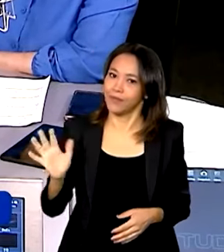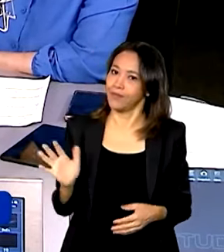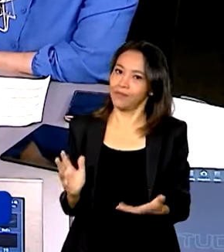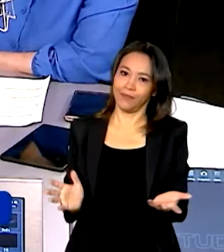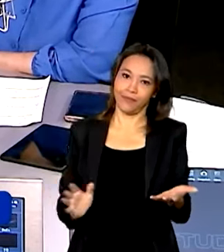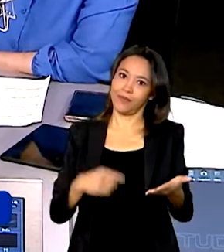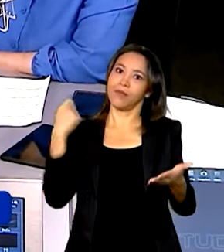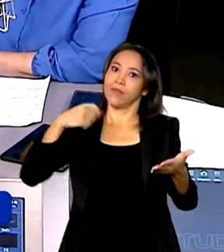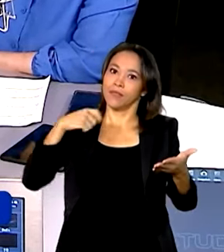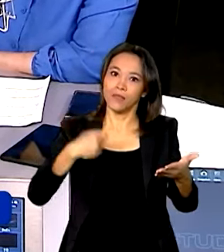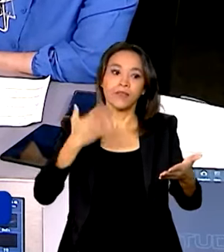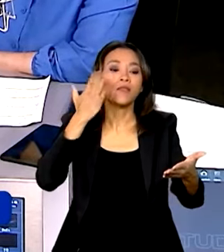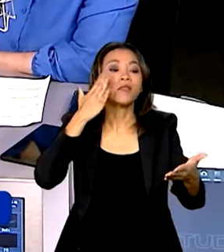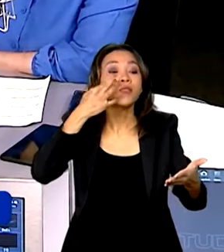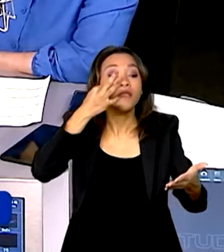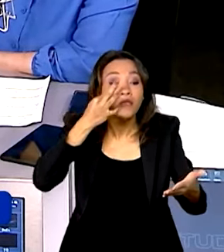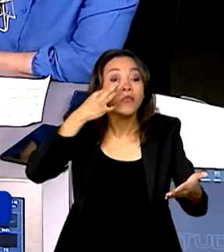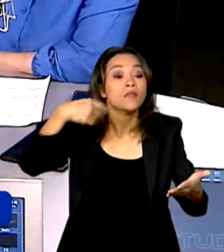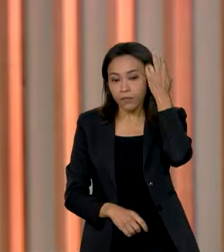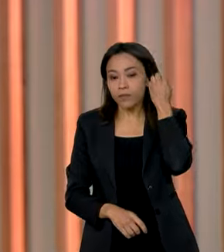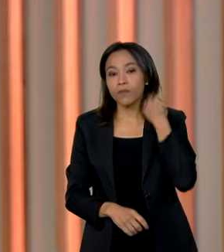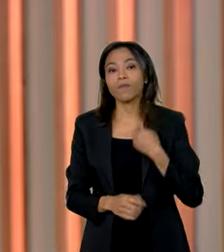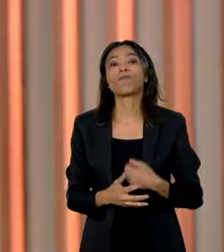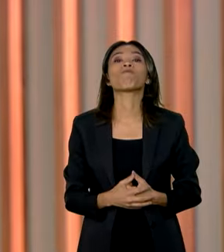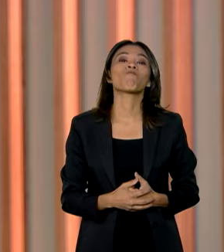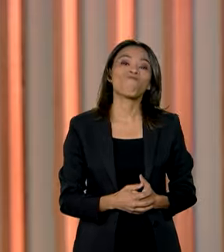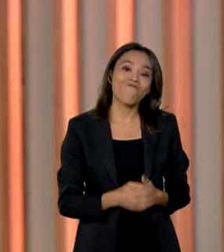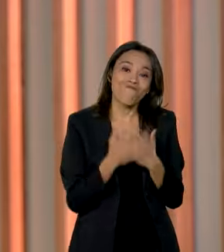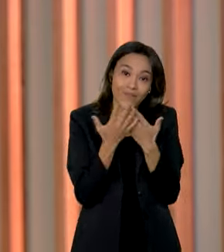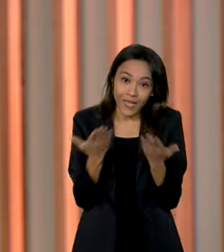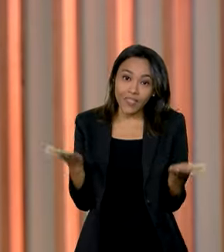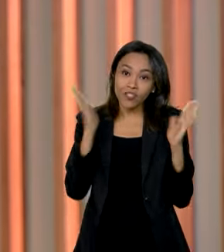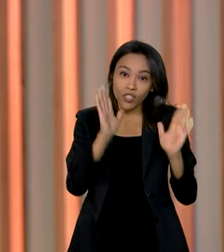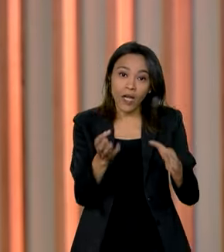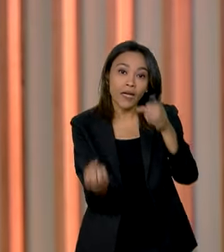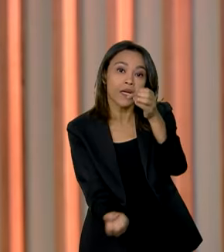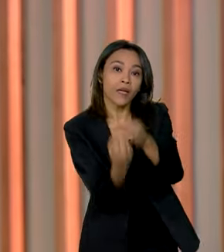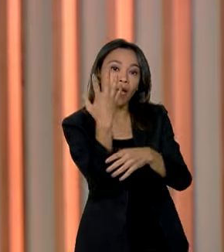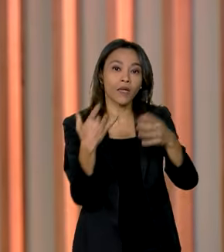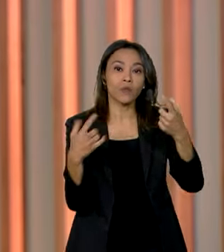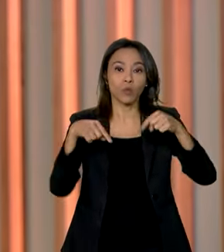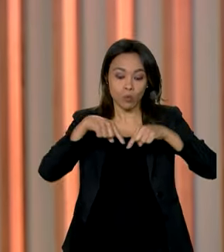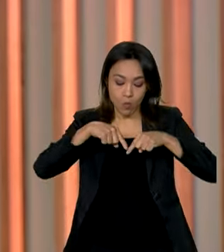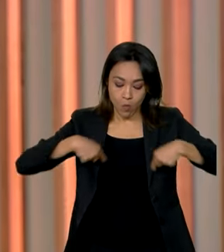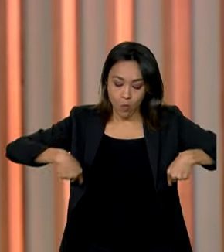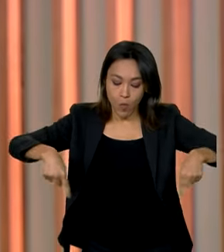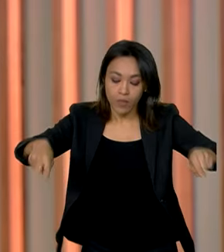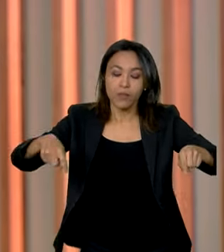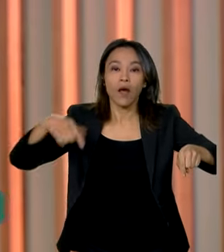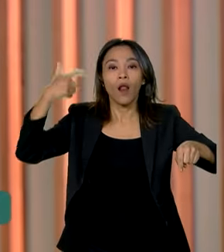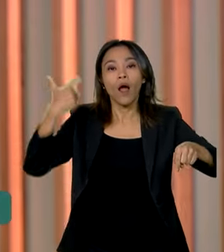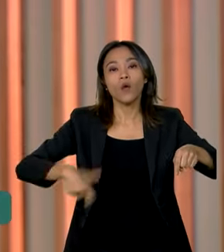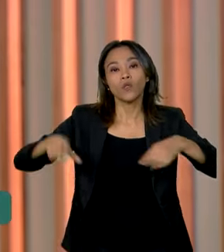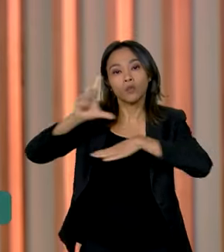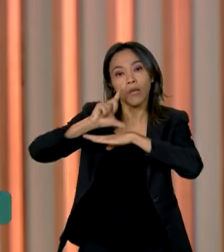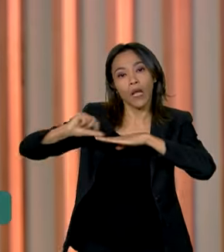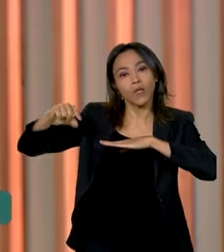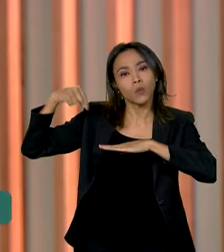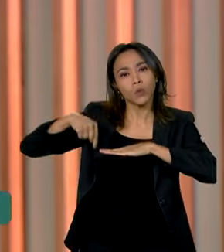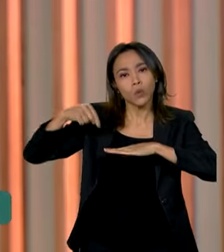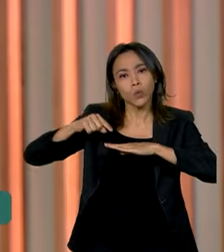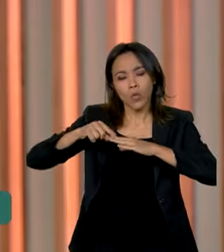A auxilia, a gente ajuda a fazer o plano de trabalho. Foi criada uma sala de situação no Palácio do Planalto para